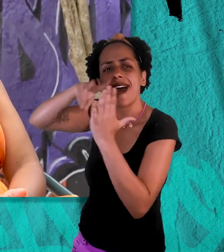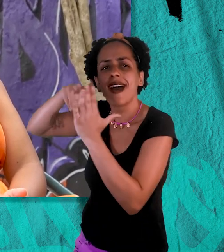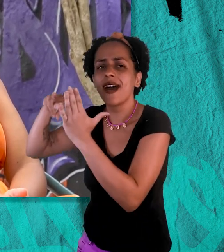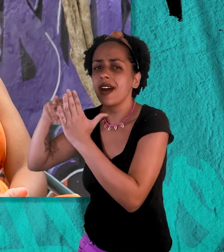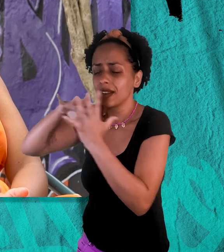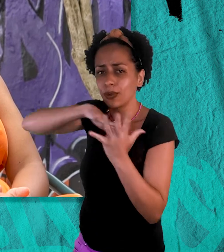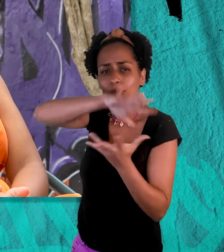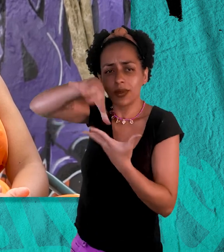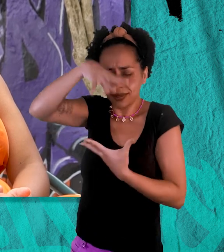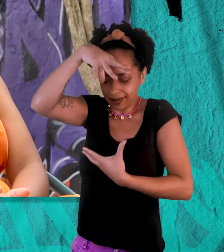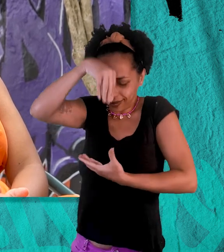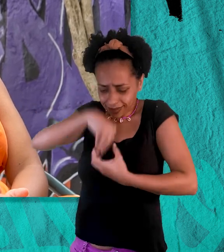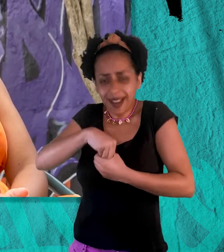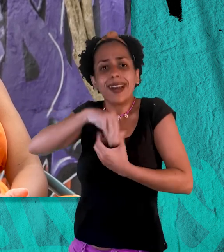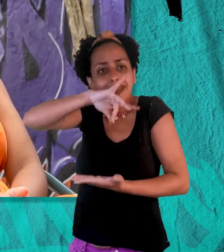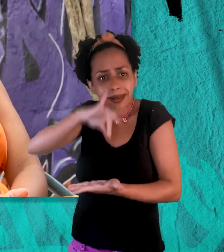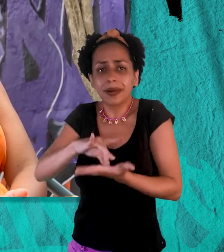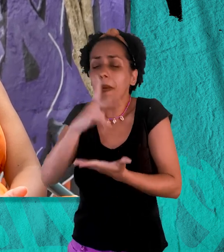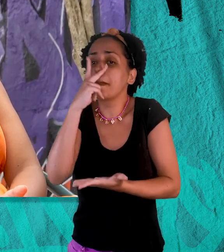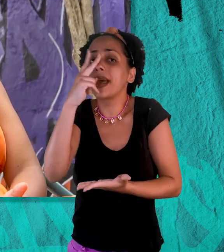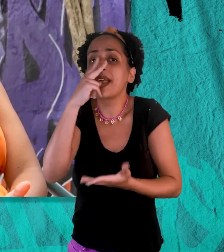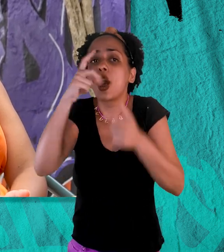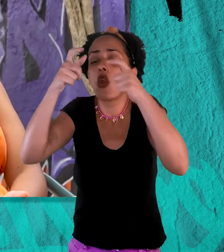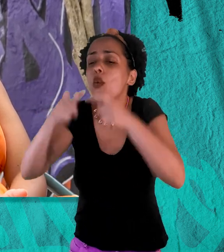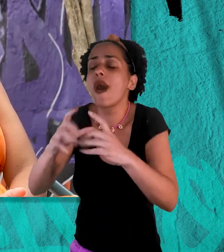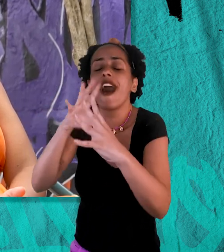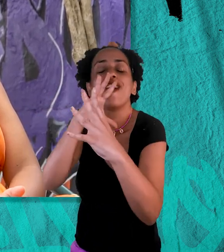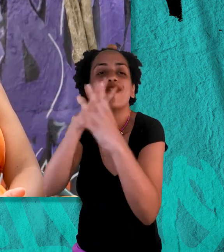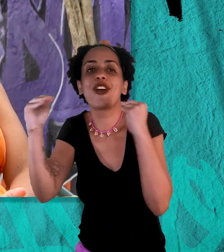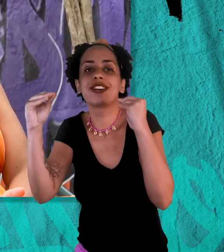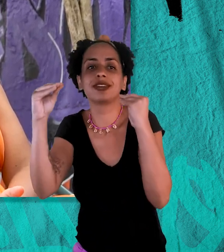Então, a literatura sempre foi uma espécie de fuga, assim,